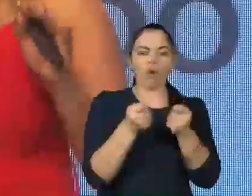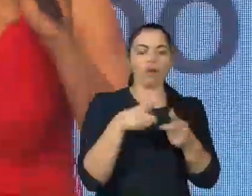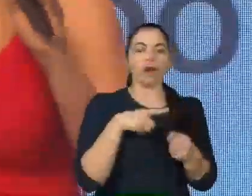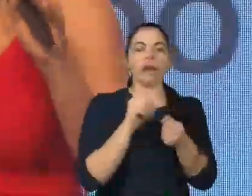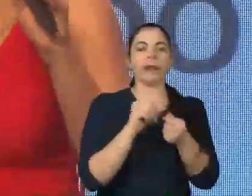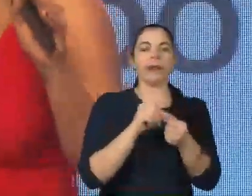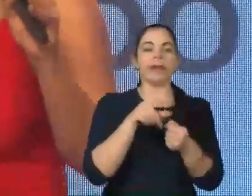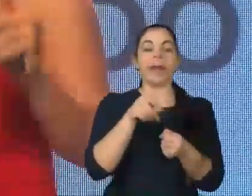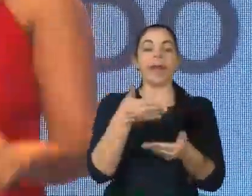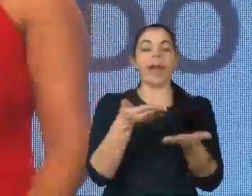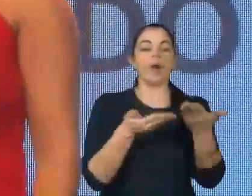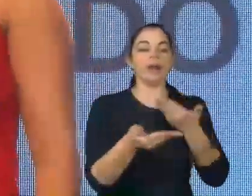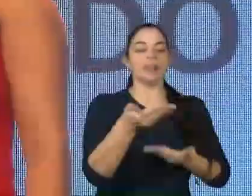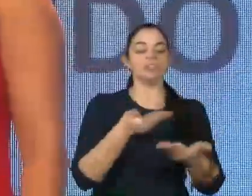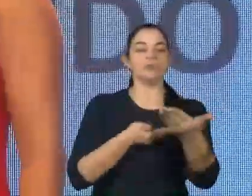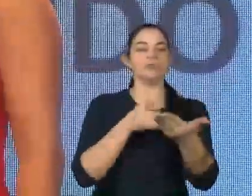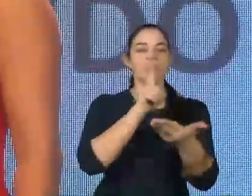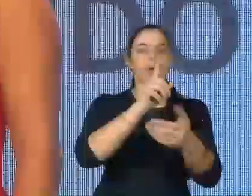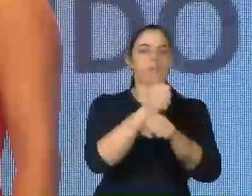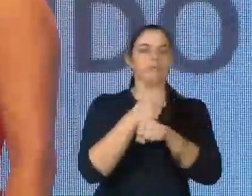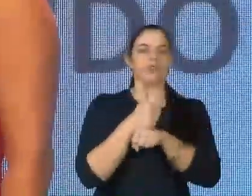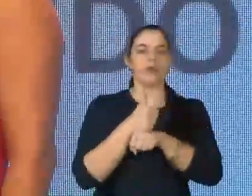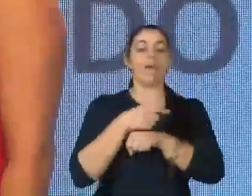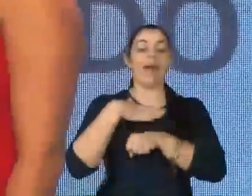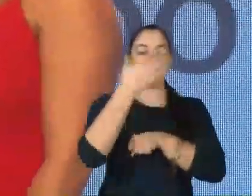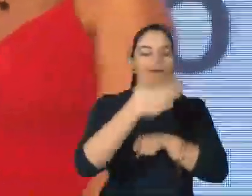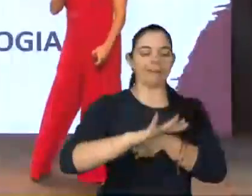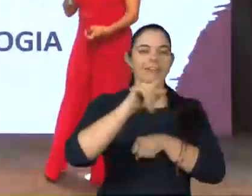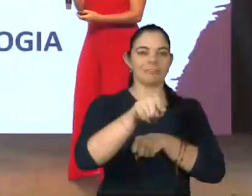domina o atendimento não é o profissional, é a criança.